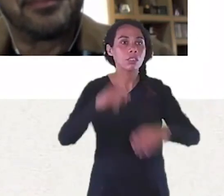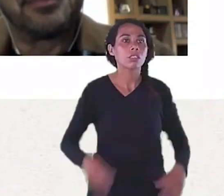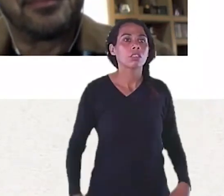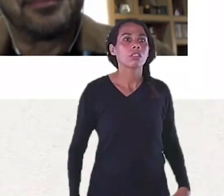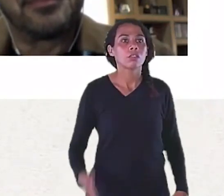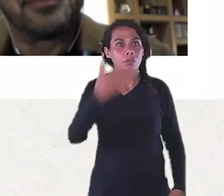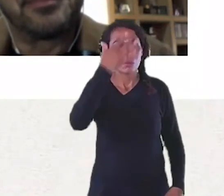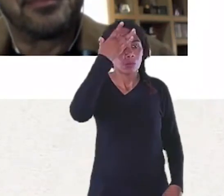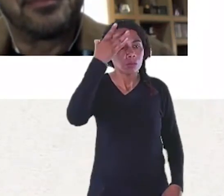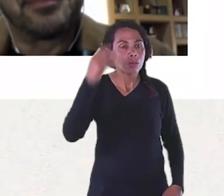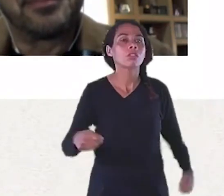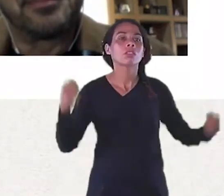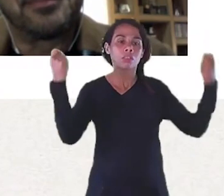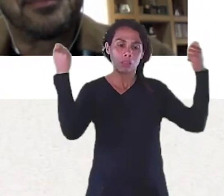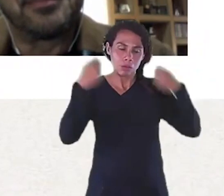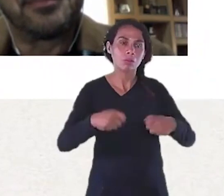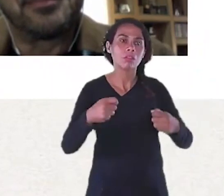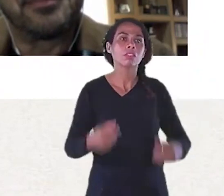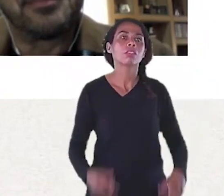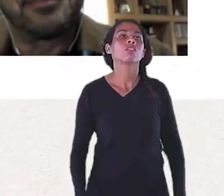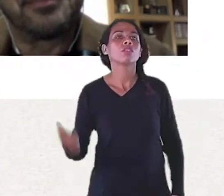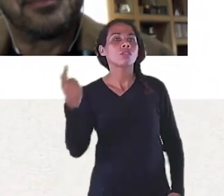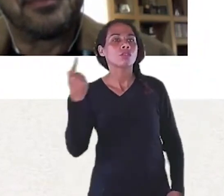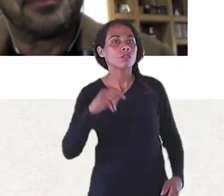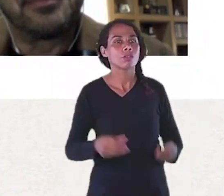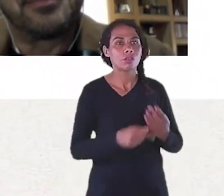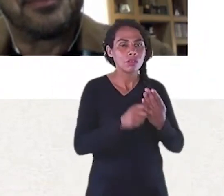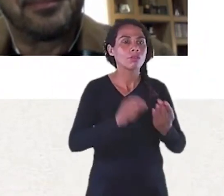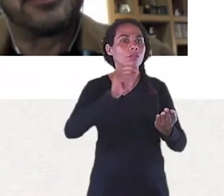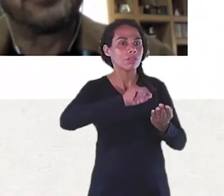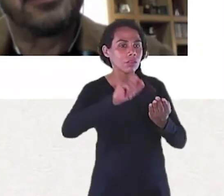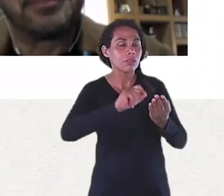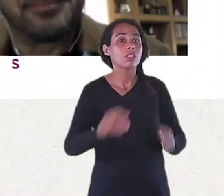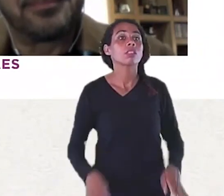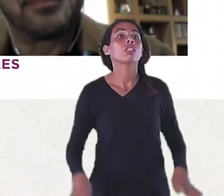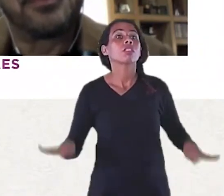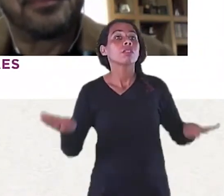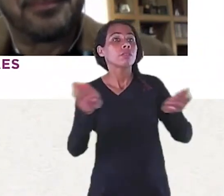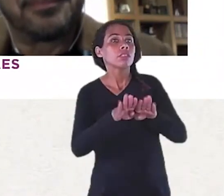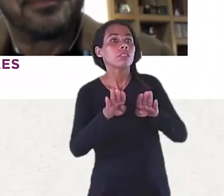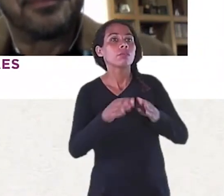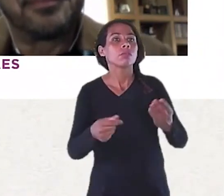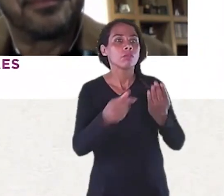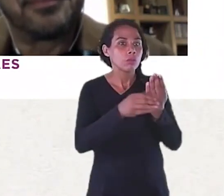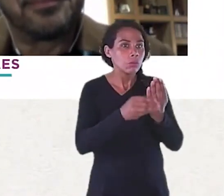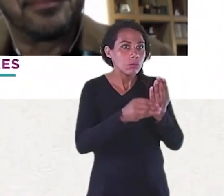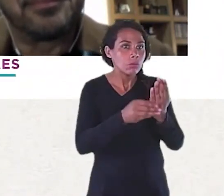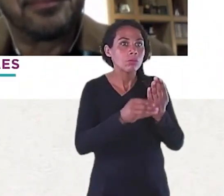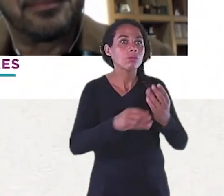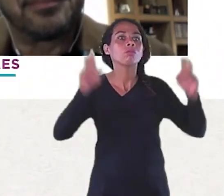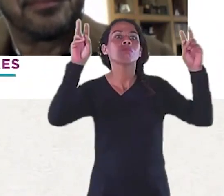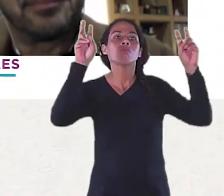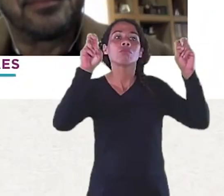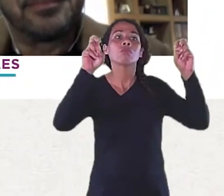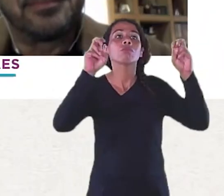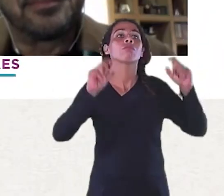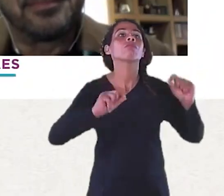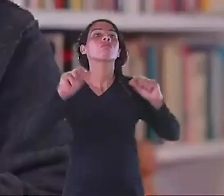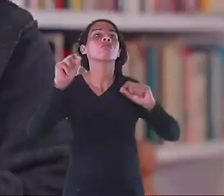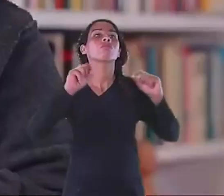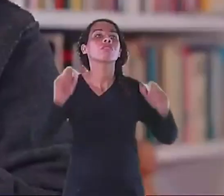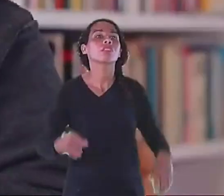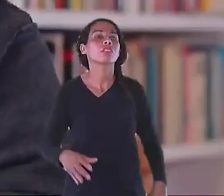mim, e é assim que eu li esse livro, é um romance. Ele conseguiu pegar a vida dele e dar um nó e